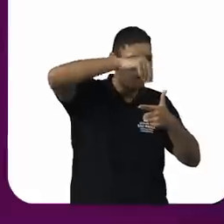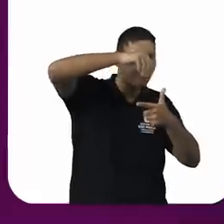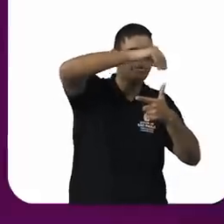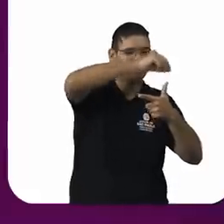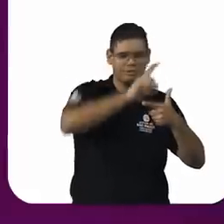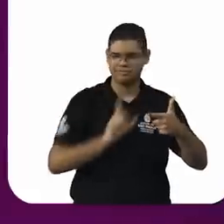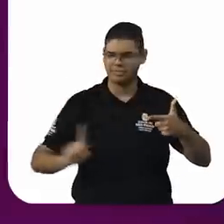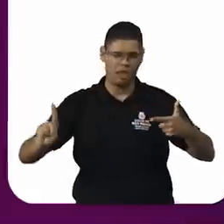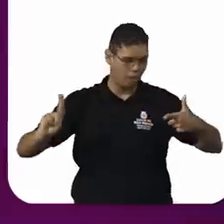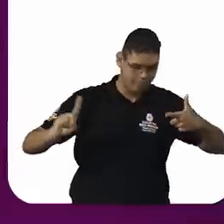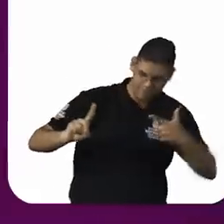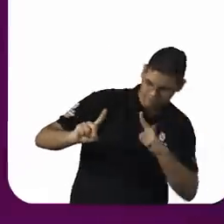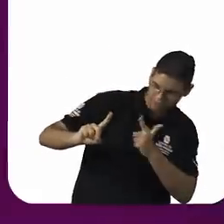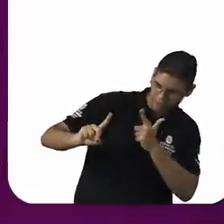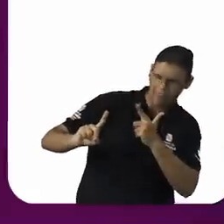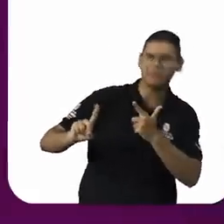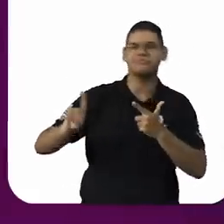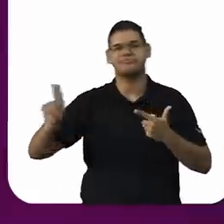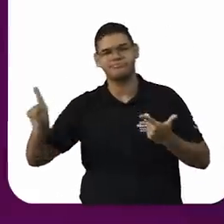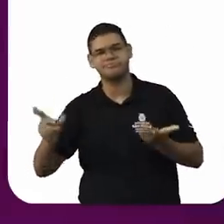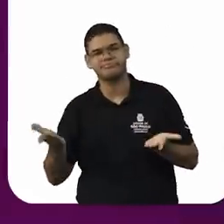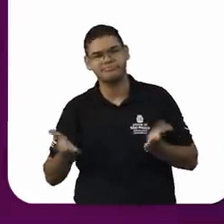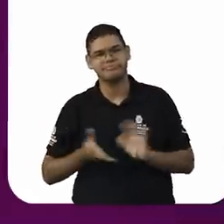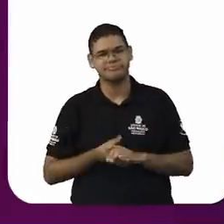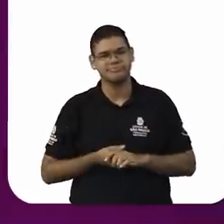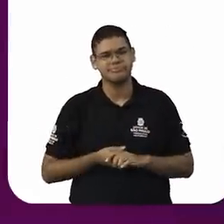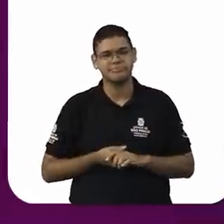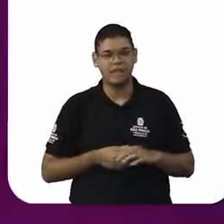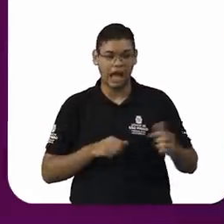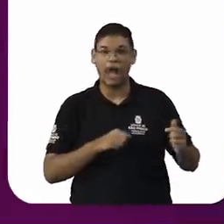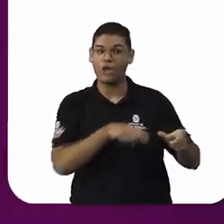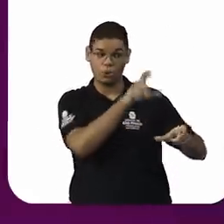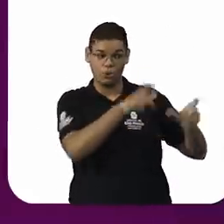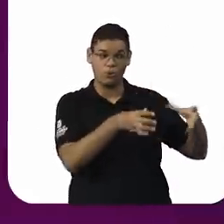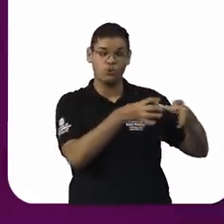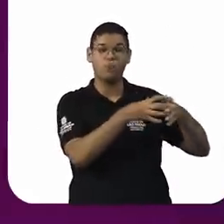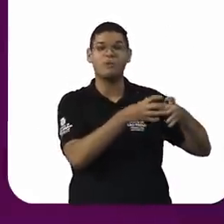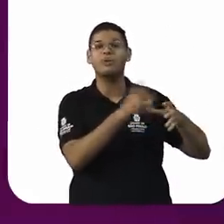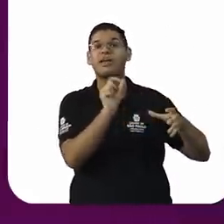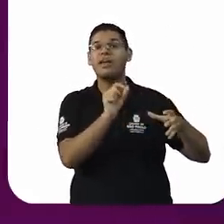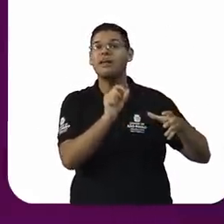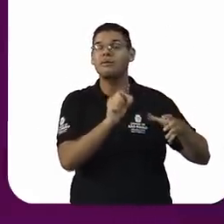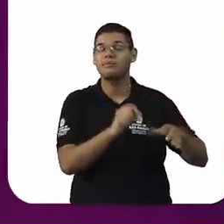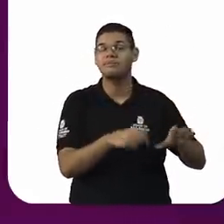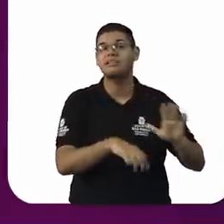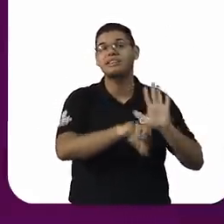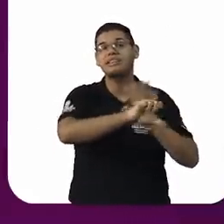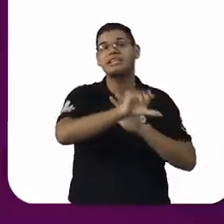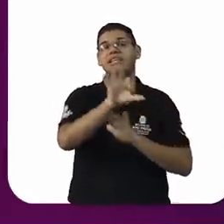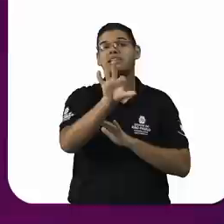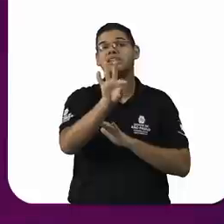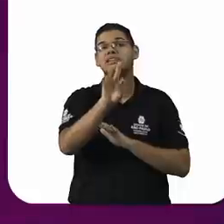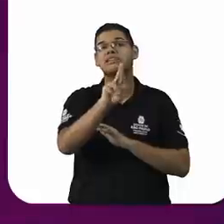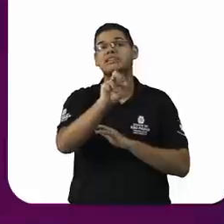expressão dessa aí. os traficantes de Jesus. Não é nem paradoxo, é aquela figura que a gente ensina na aula de português que é o